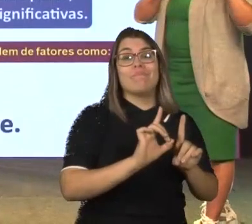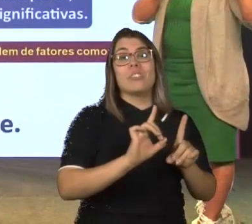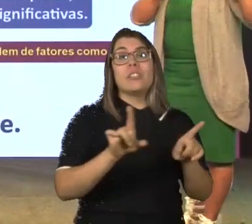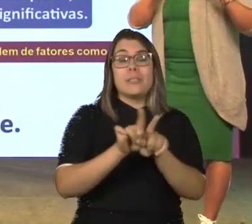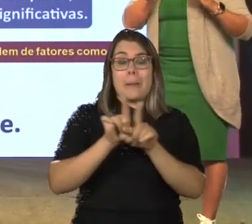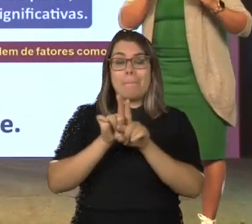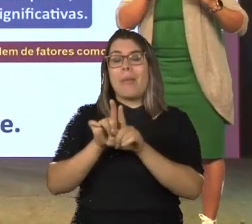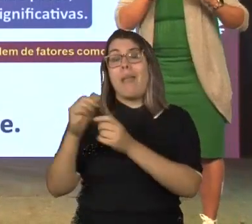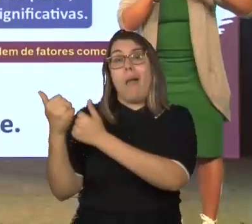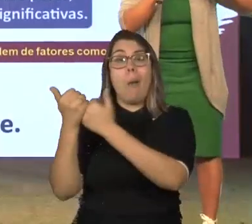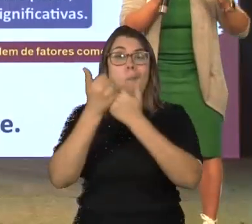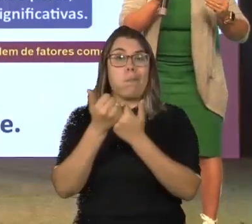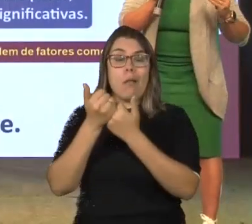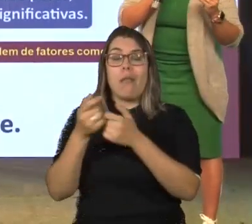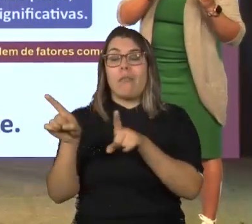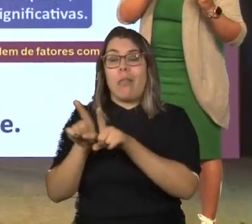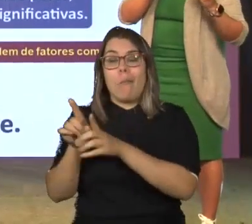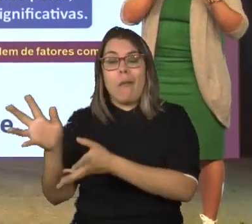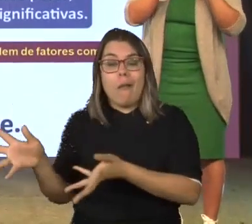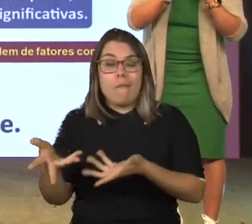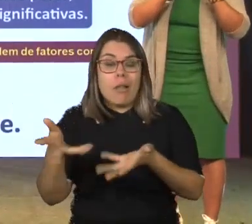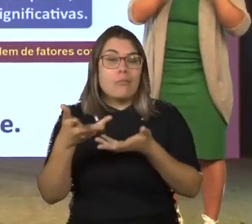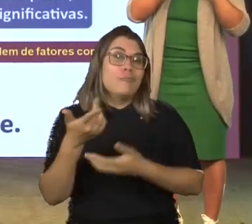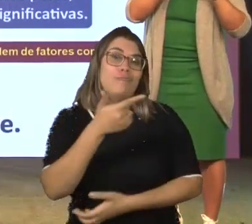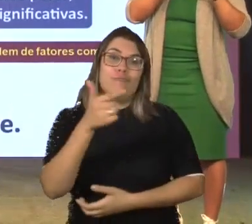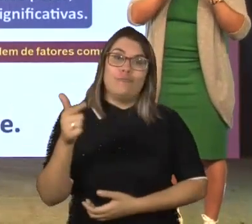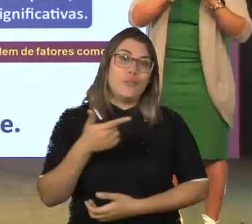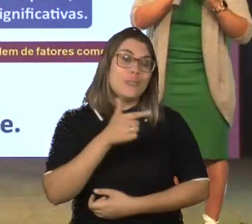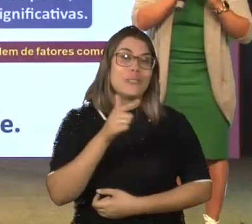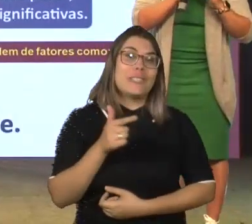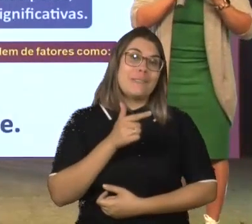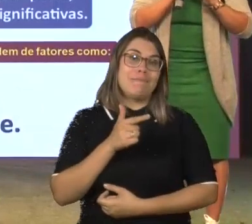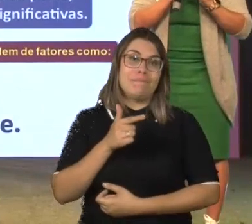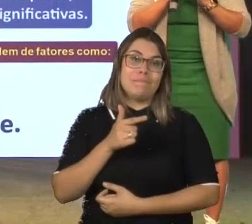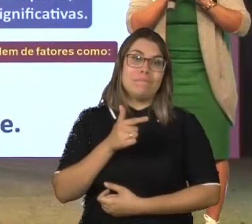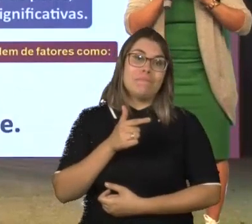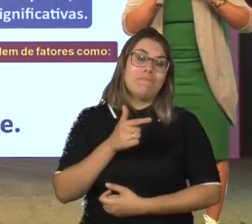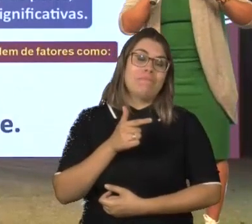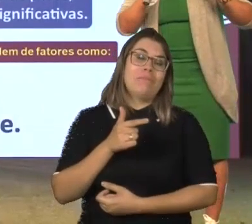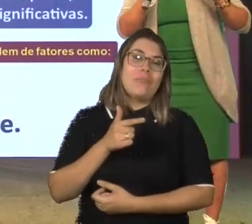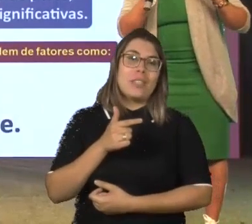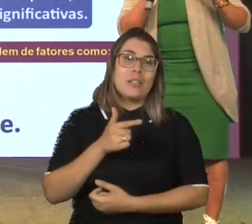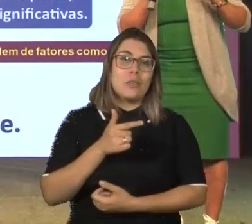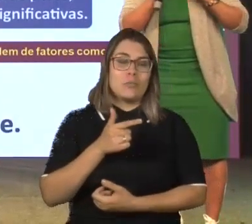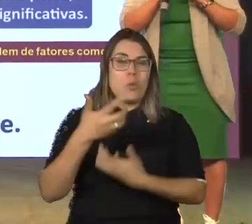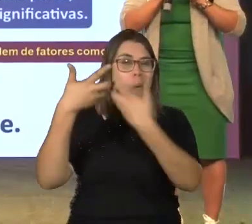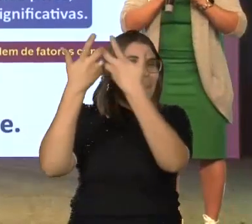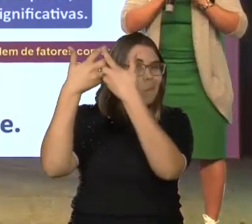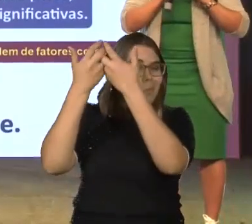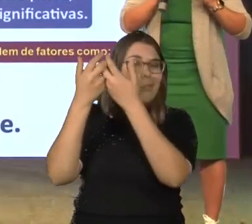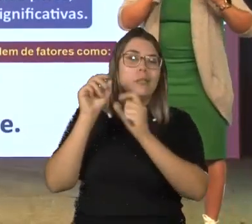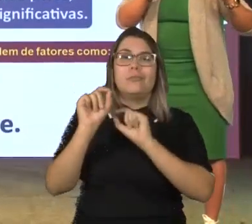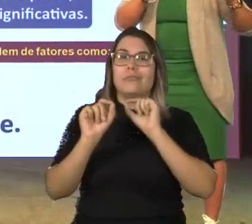de reforço e apoio, que muitas vezes também não atende à necessidade de uma deficiência complexa. Estamos